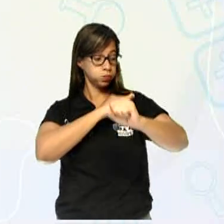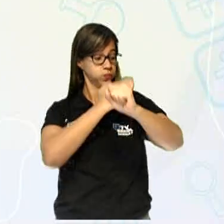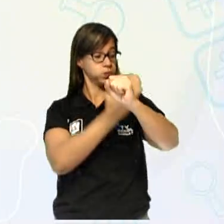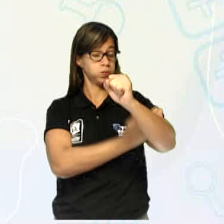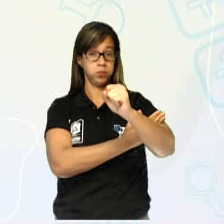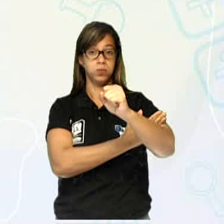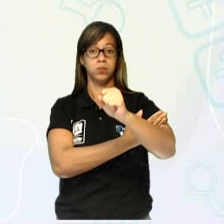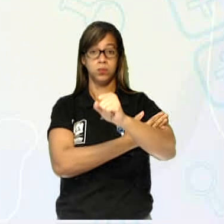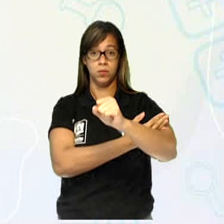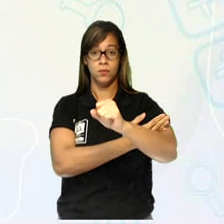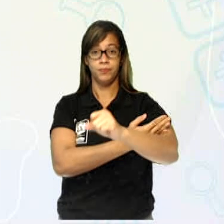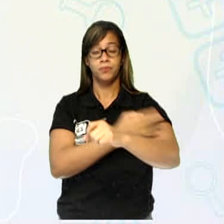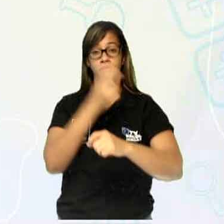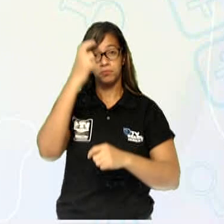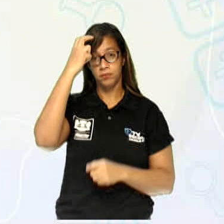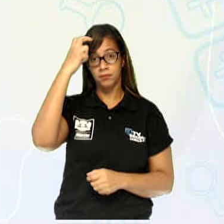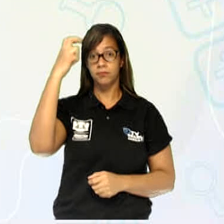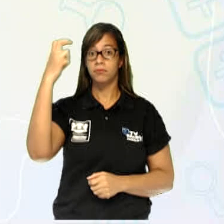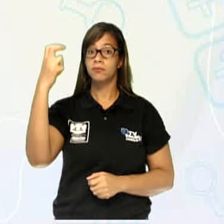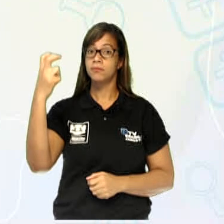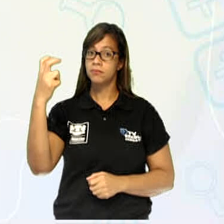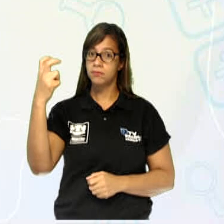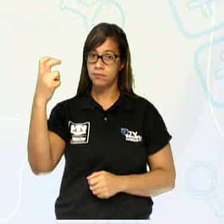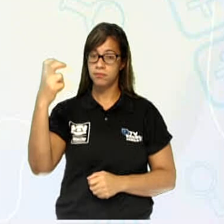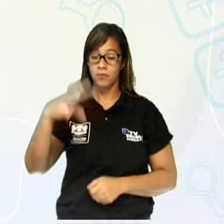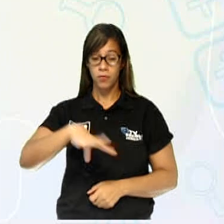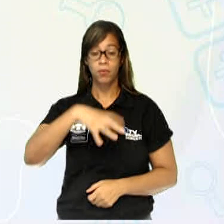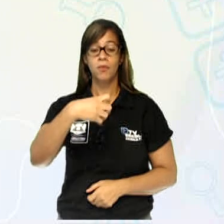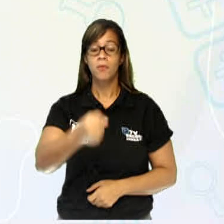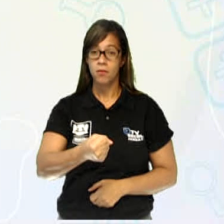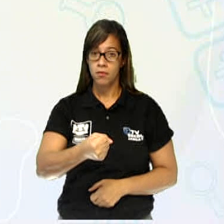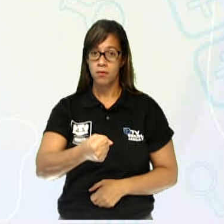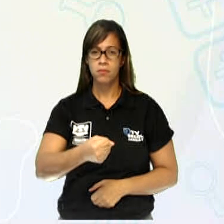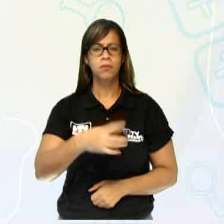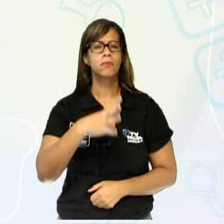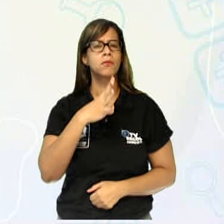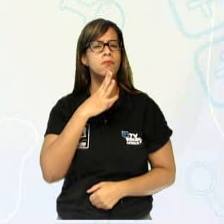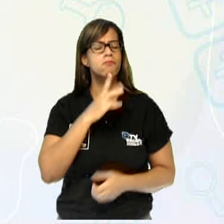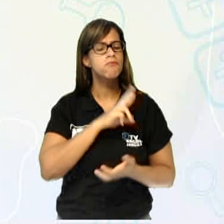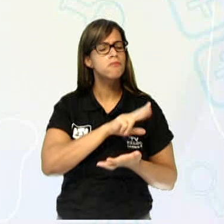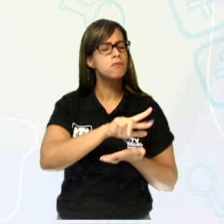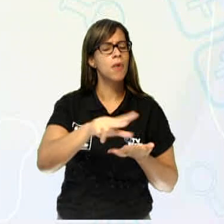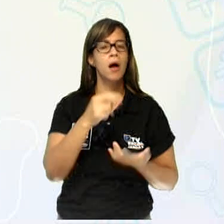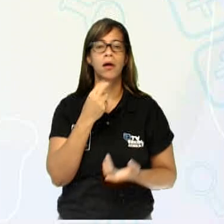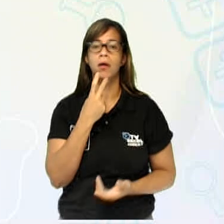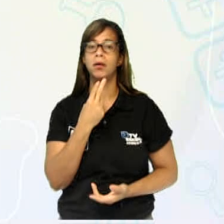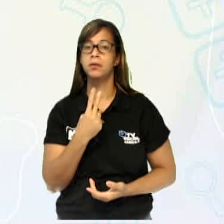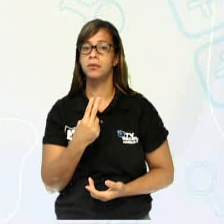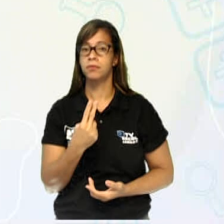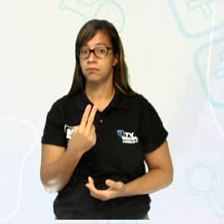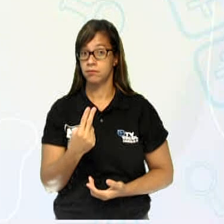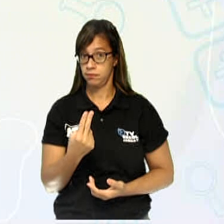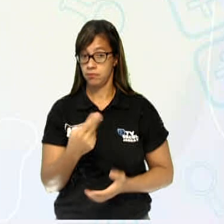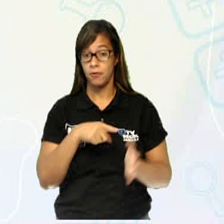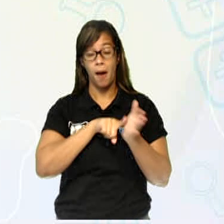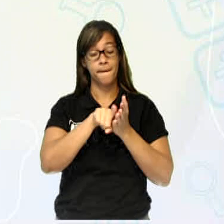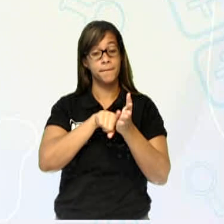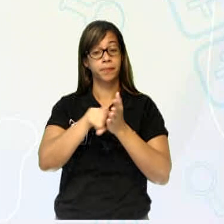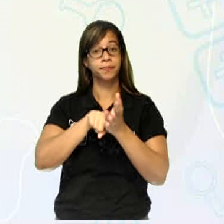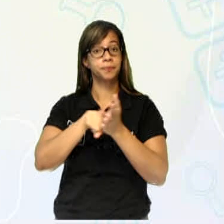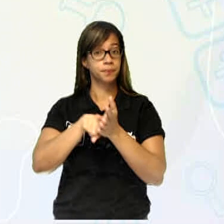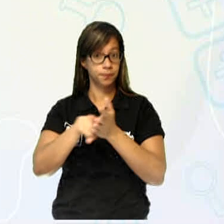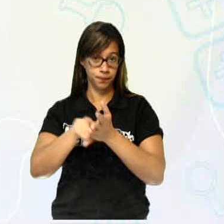inteligente, ele é corajoso, ele também é conhecedor de várias línguas, historiador e caçador de